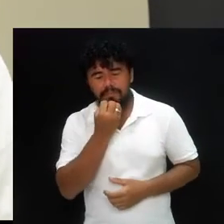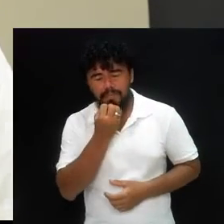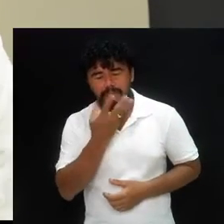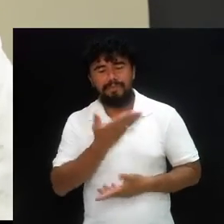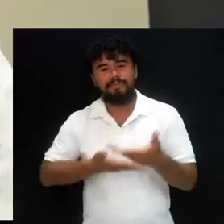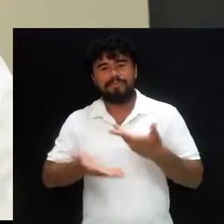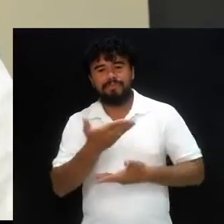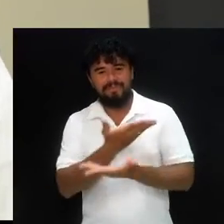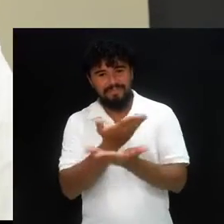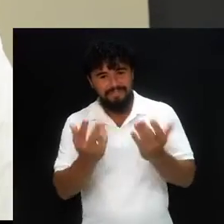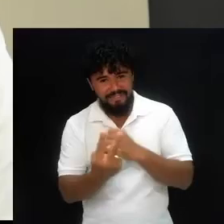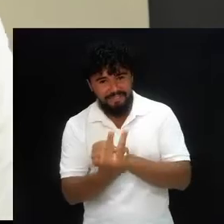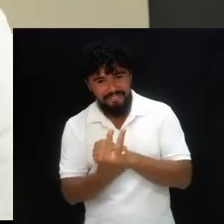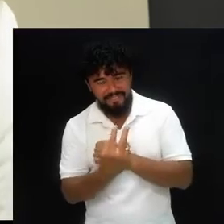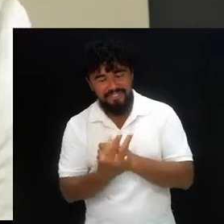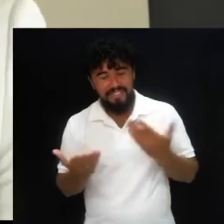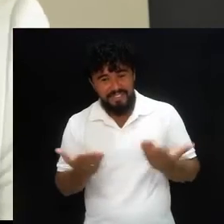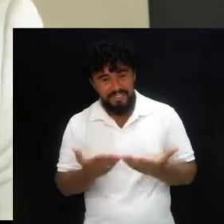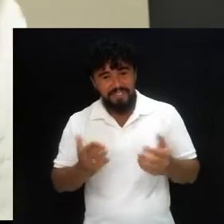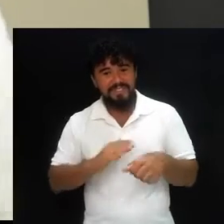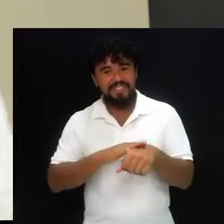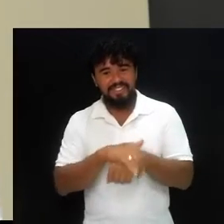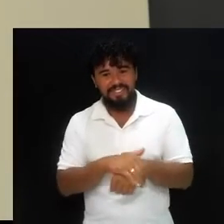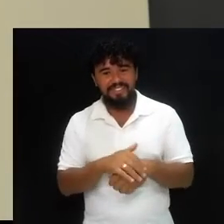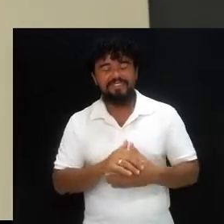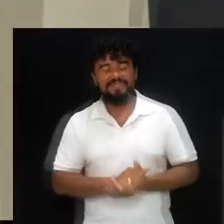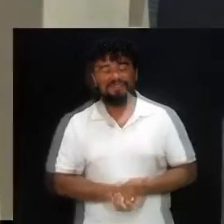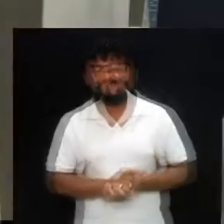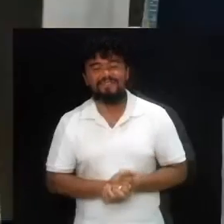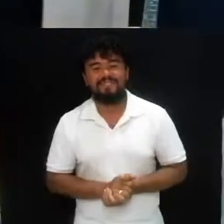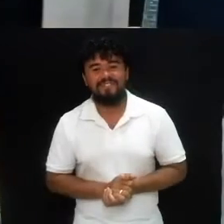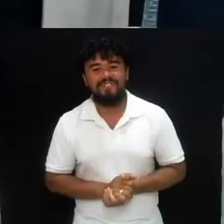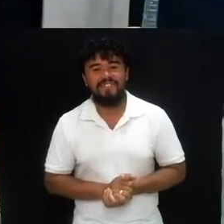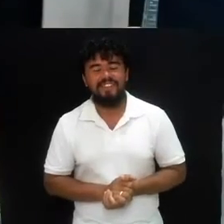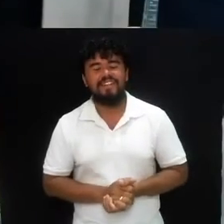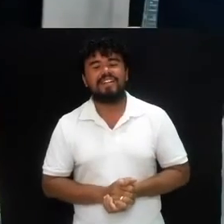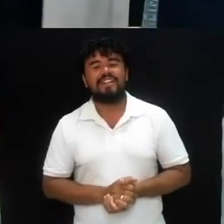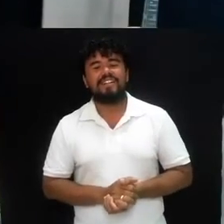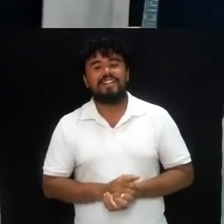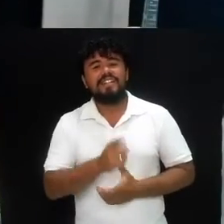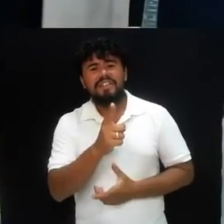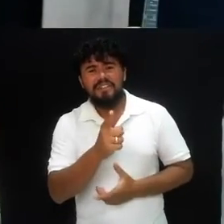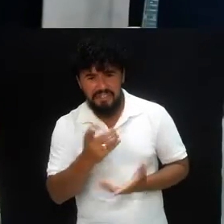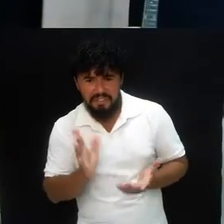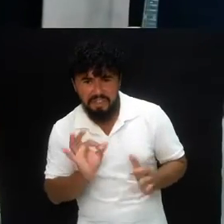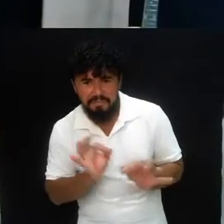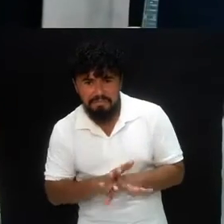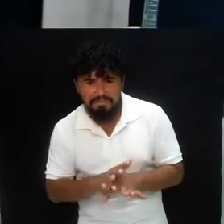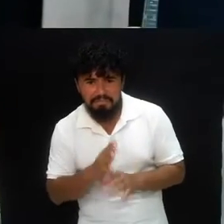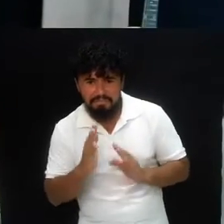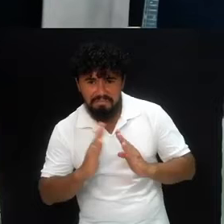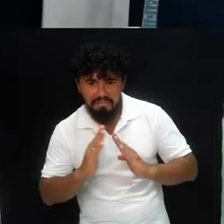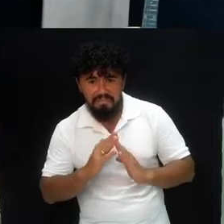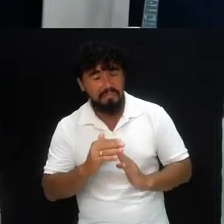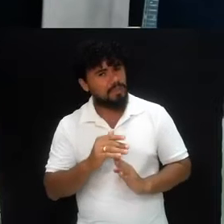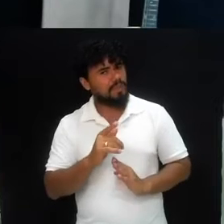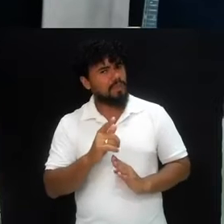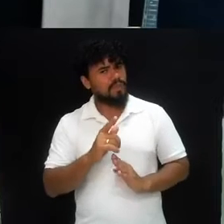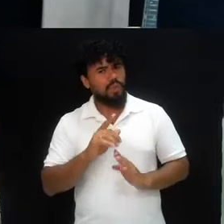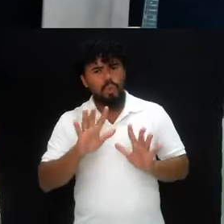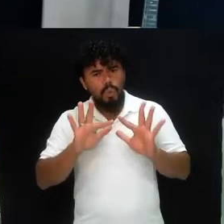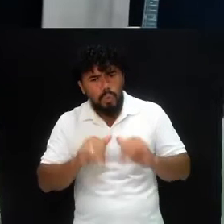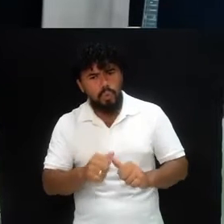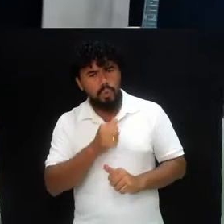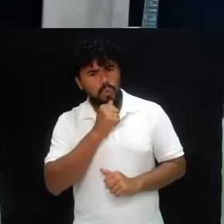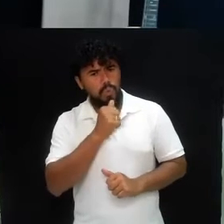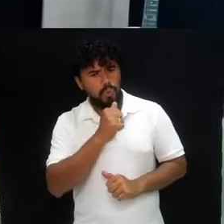conosco participando também dessa celebração. E você está pronto em casa? Não sai dessa live